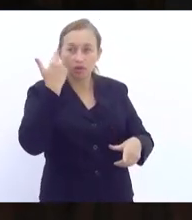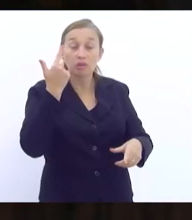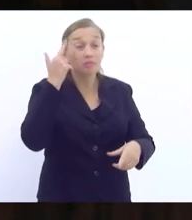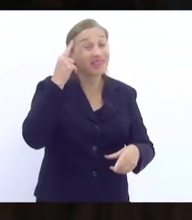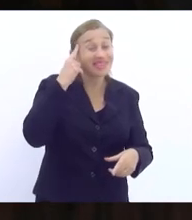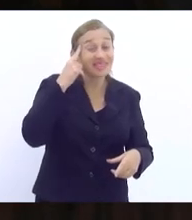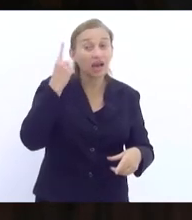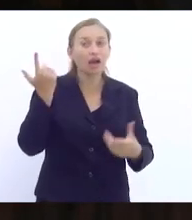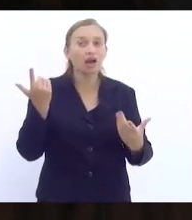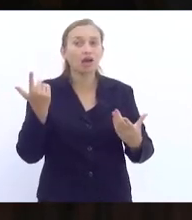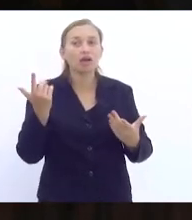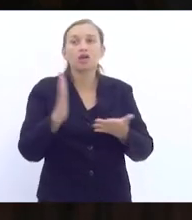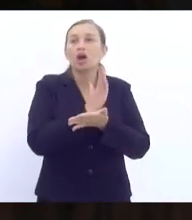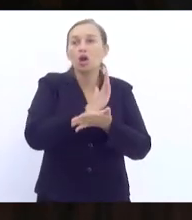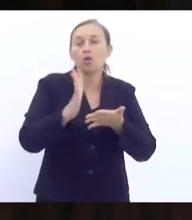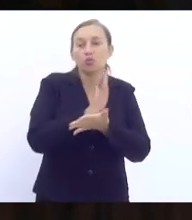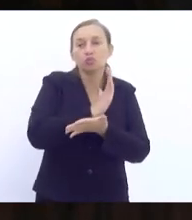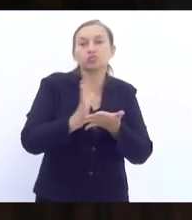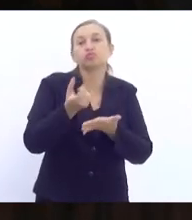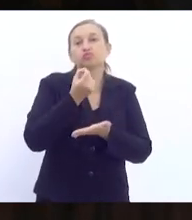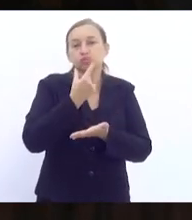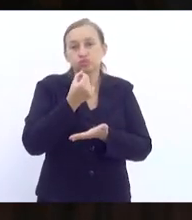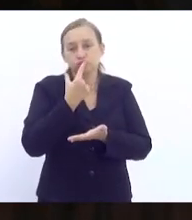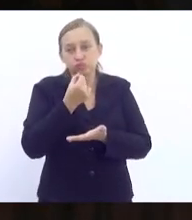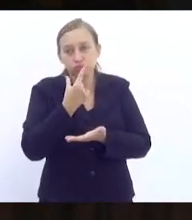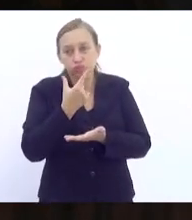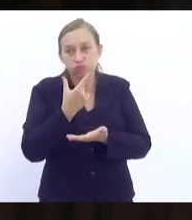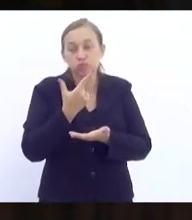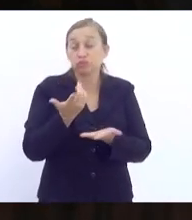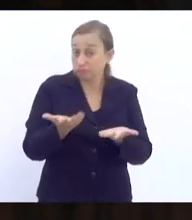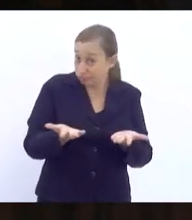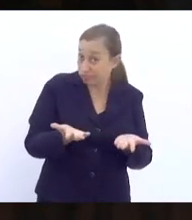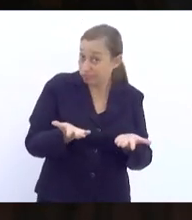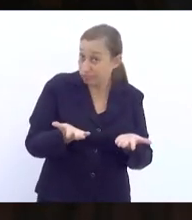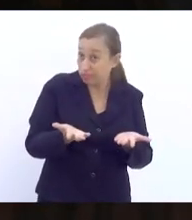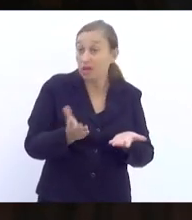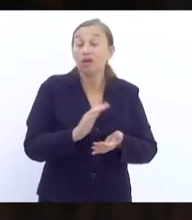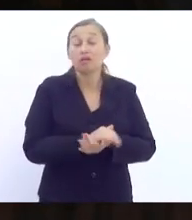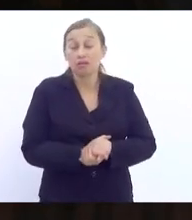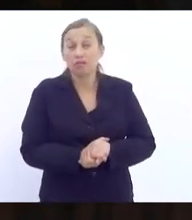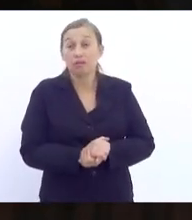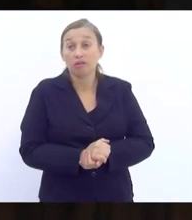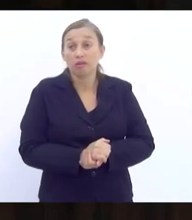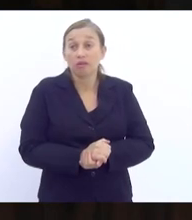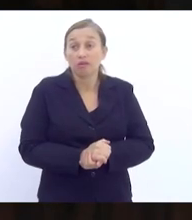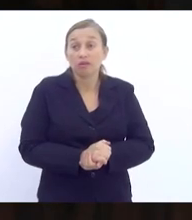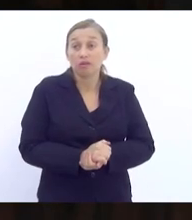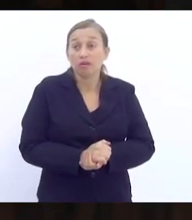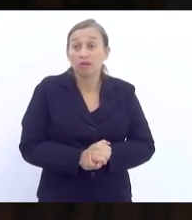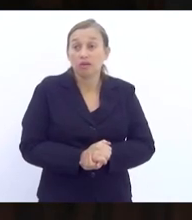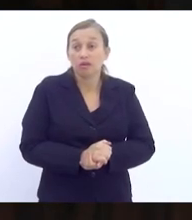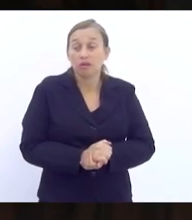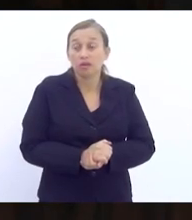pensar que alguns remédios, alguns medicamentos serão